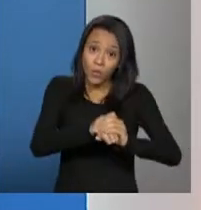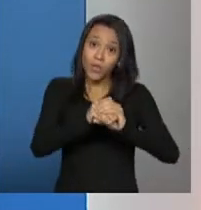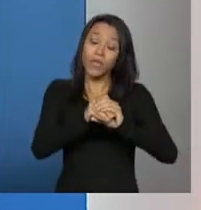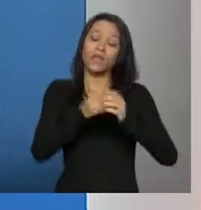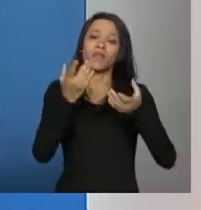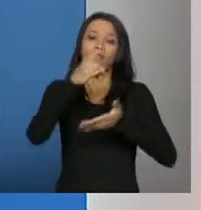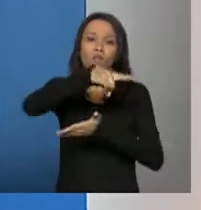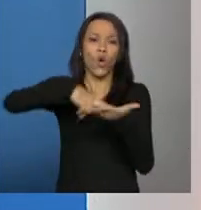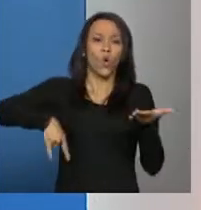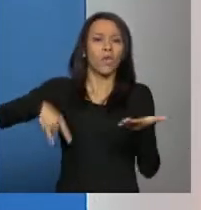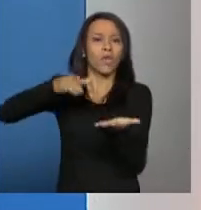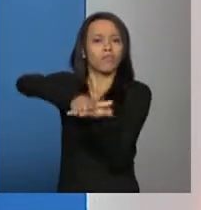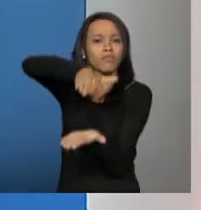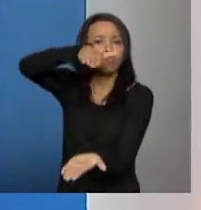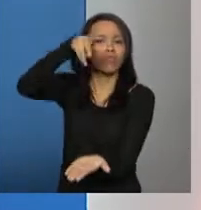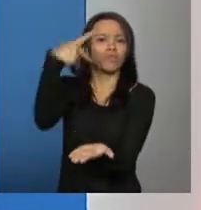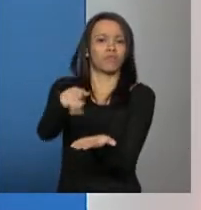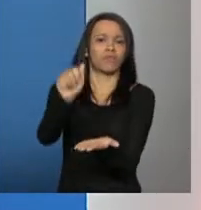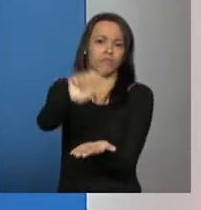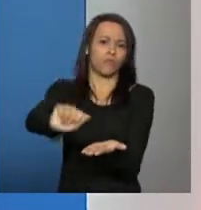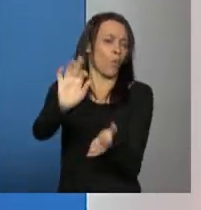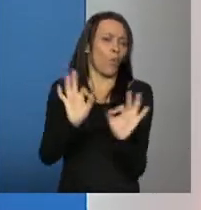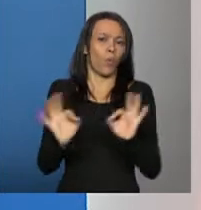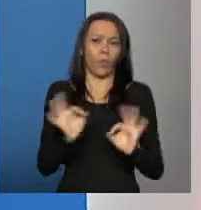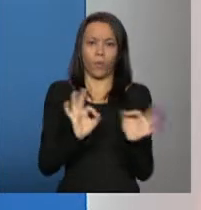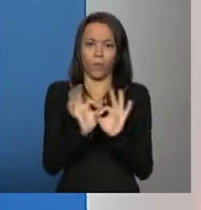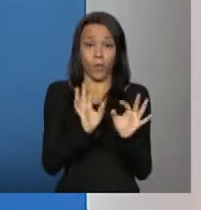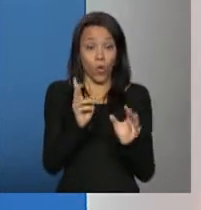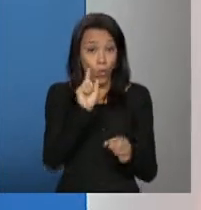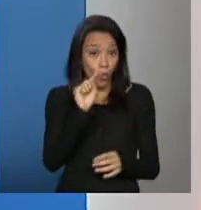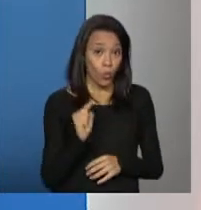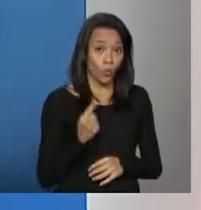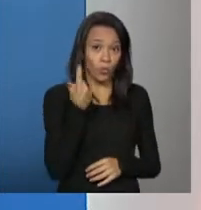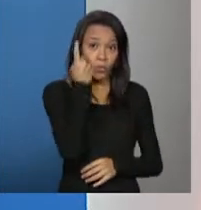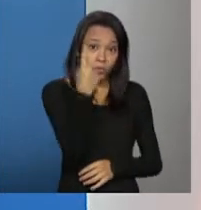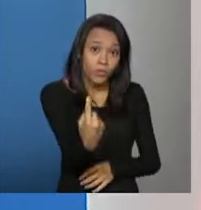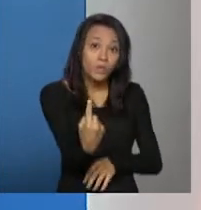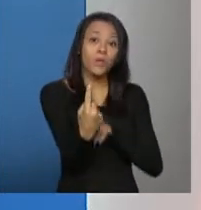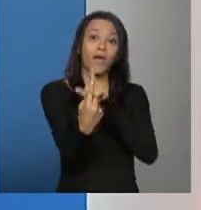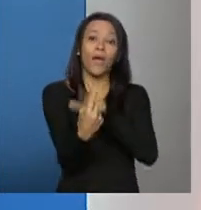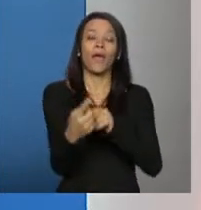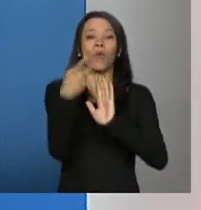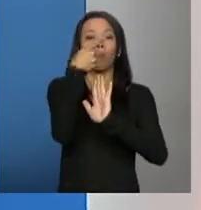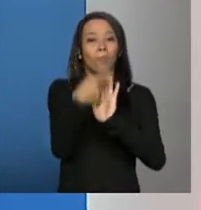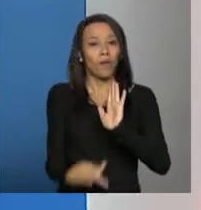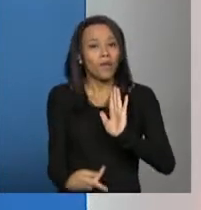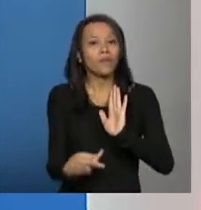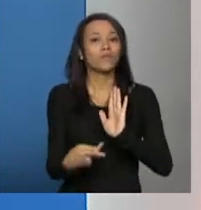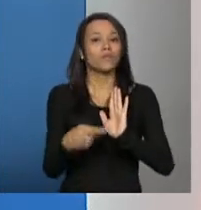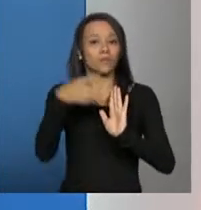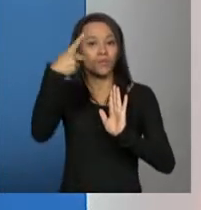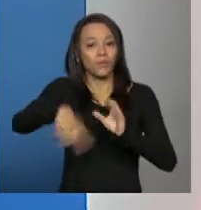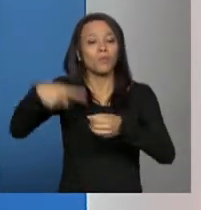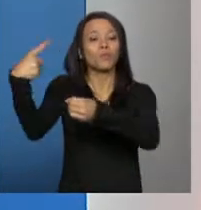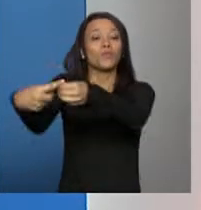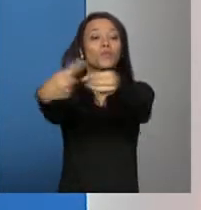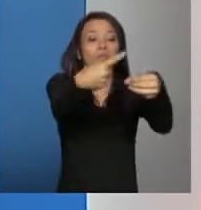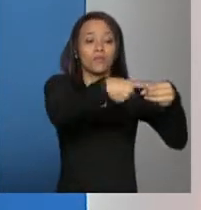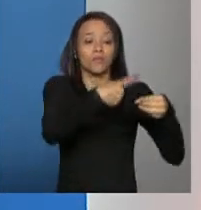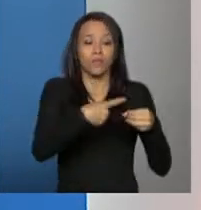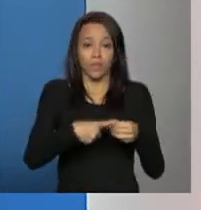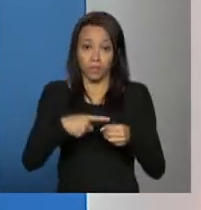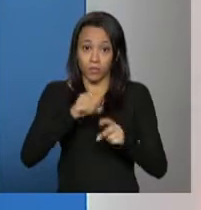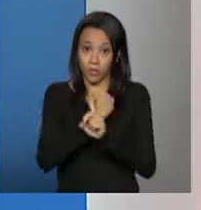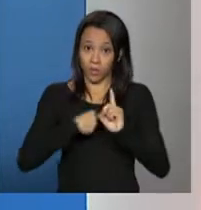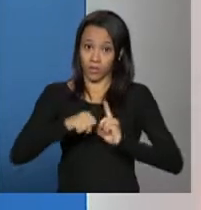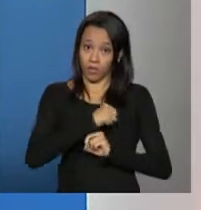documento que é de exigência obrigatória é o plano municipal de assistência social e aí a gente volta a dar